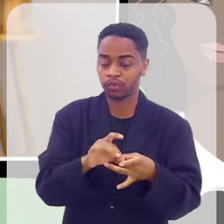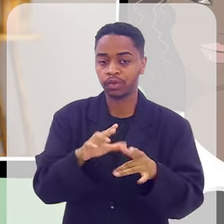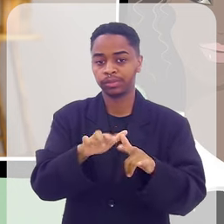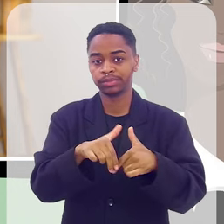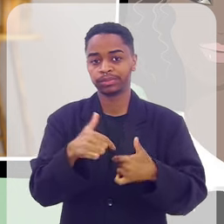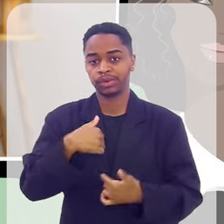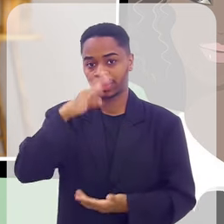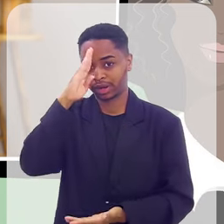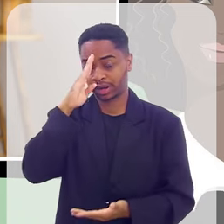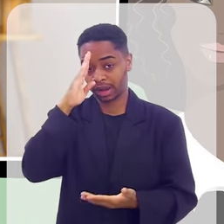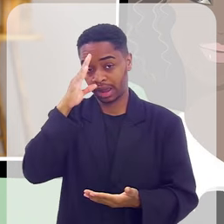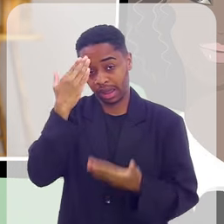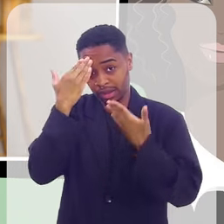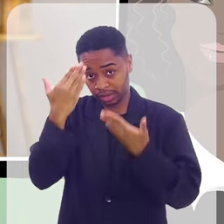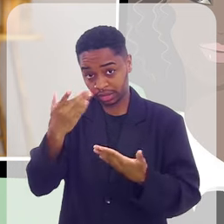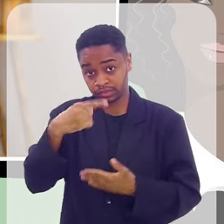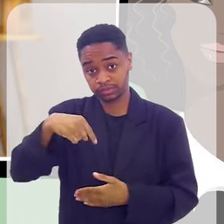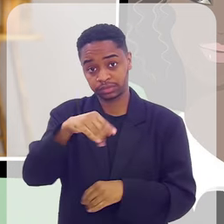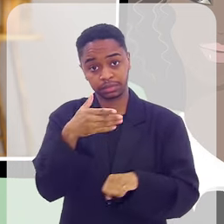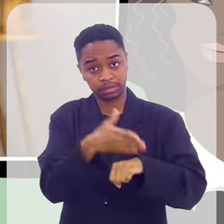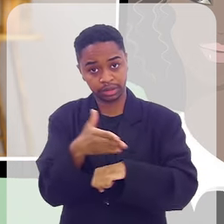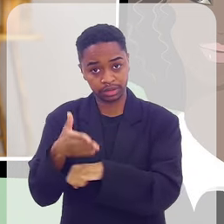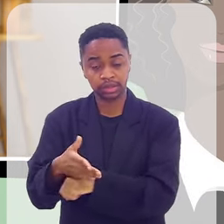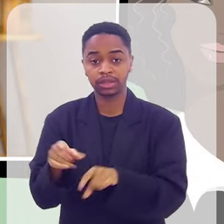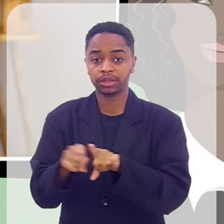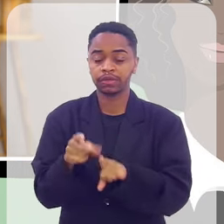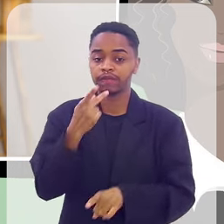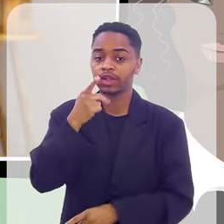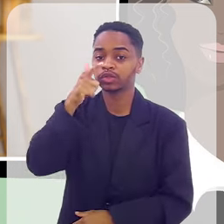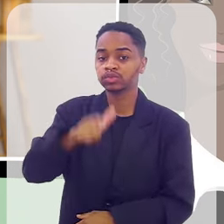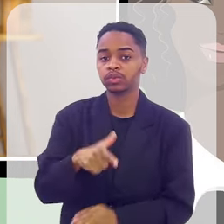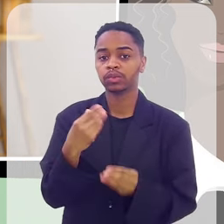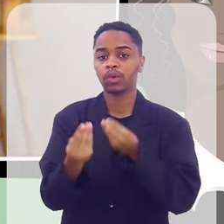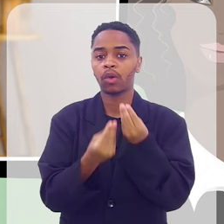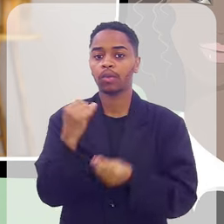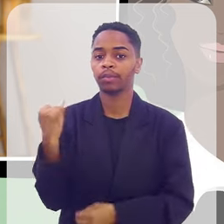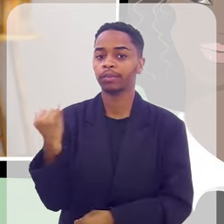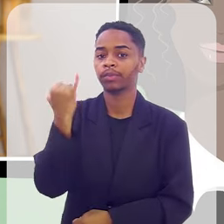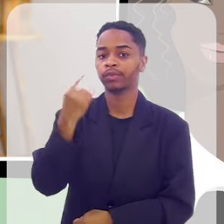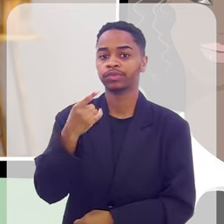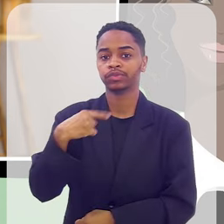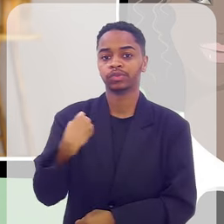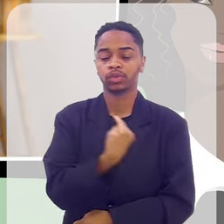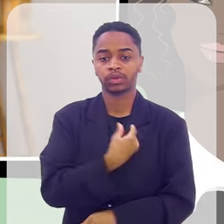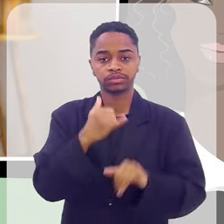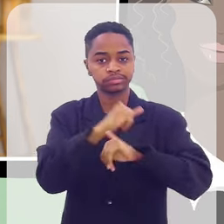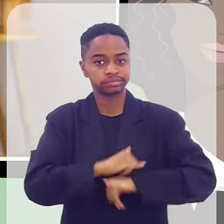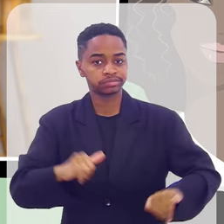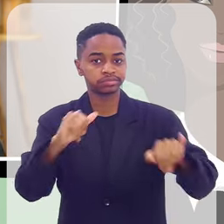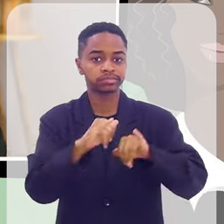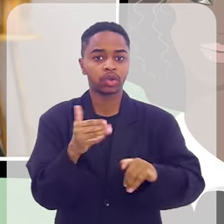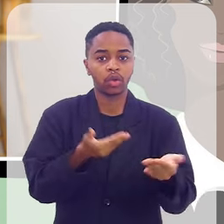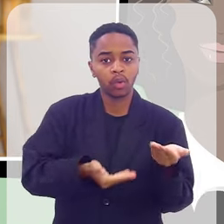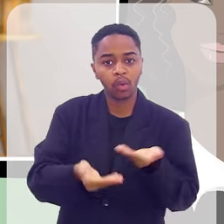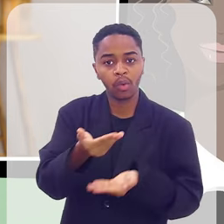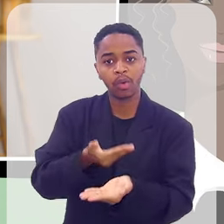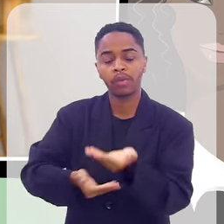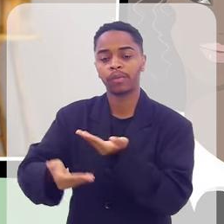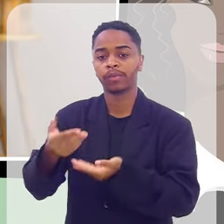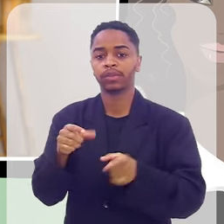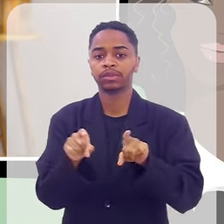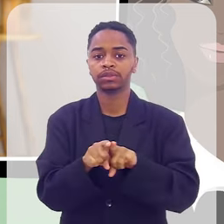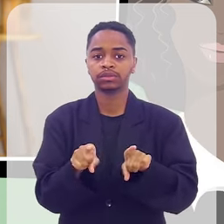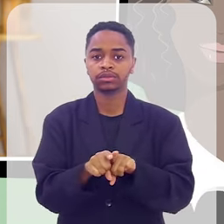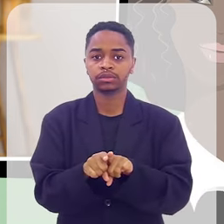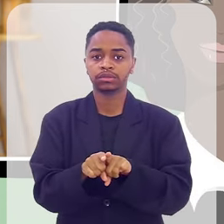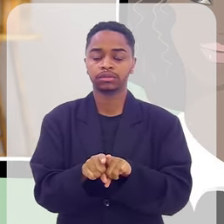que eu agradeço a participação de vocês e reafirmo a importância de se falar, de se compartilhar